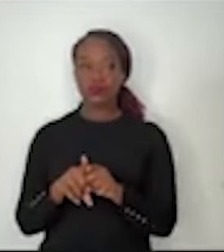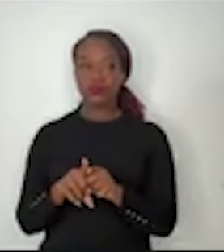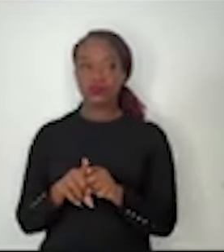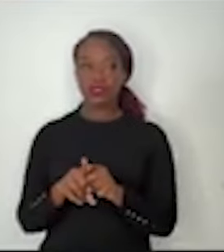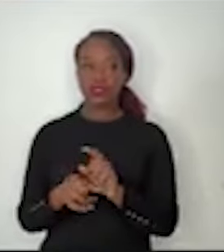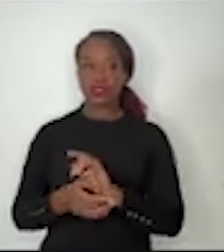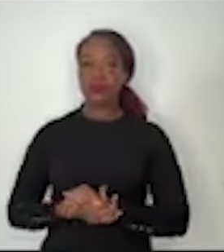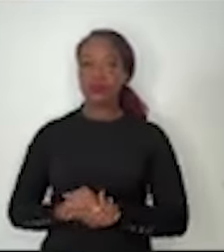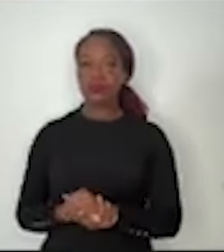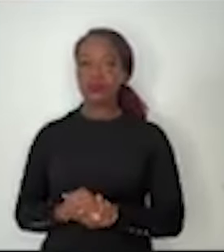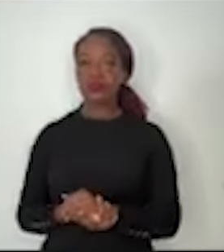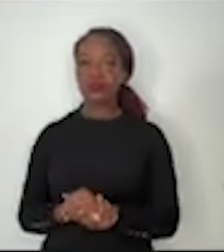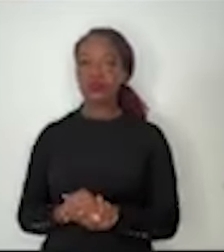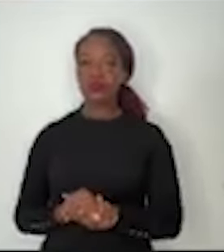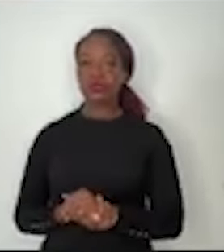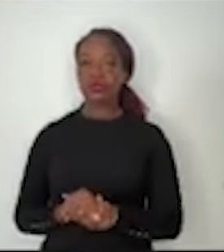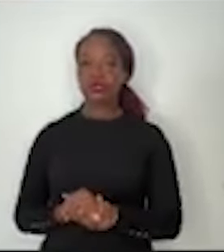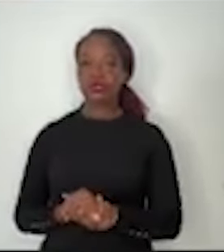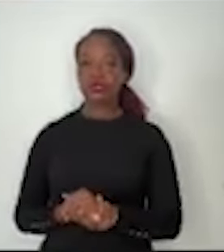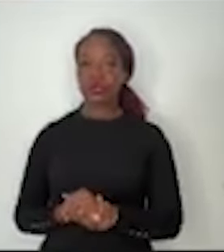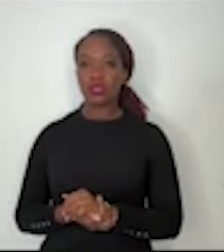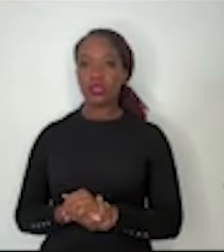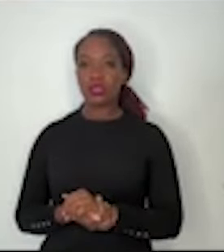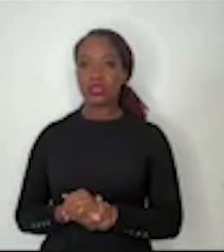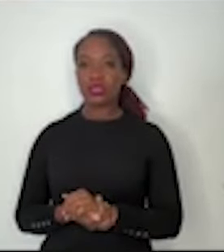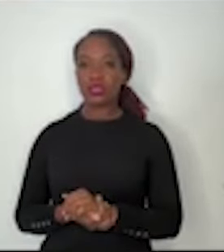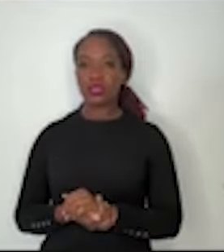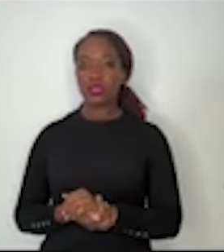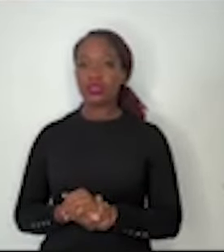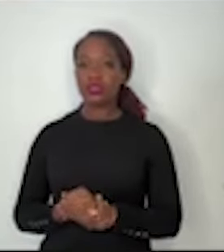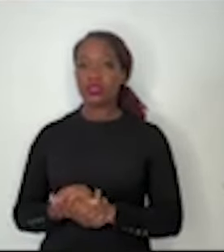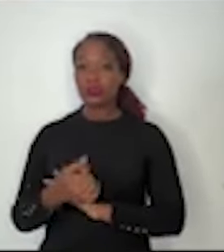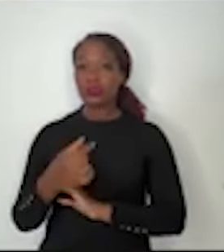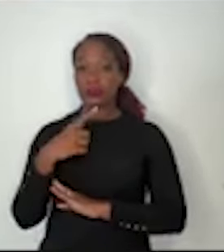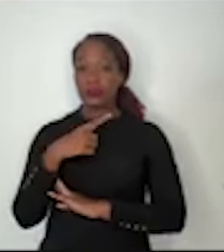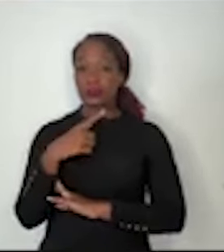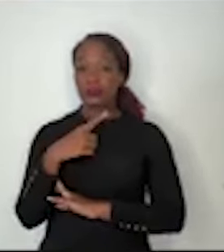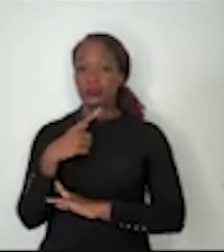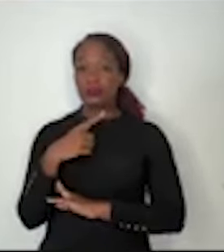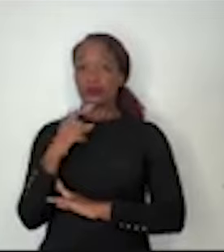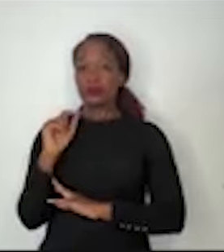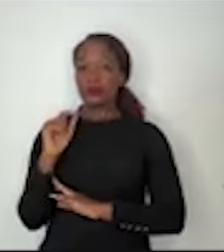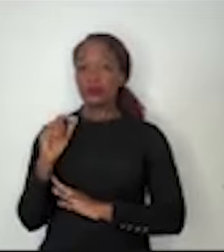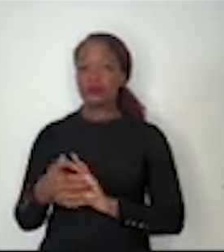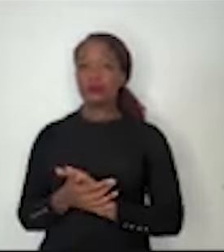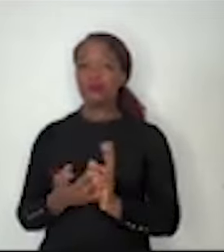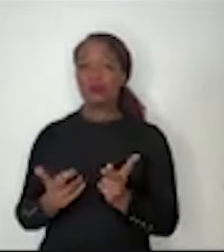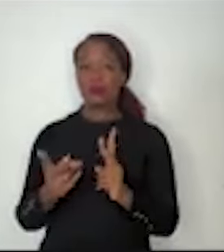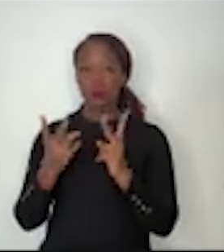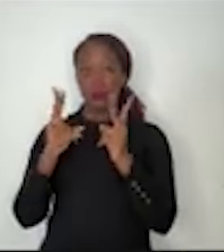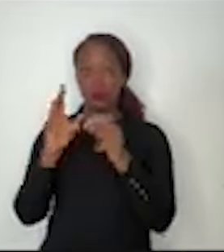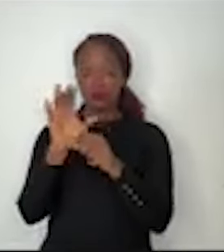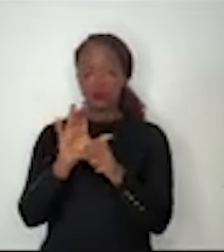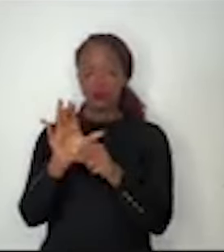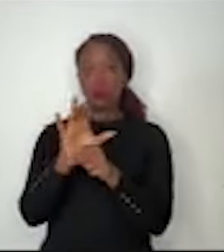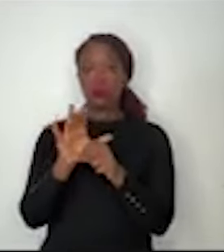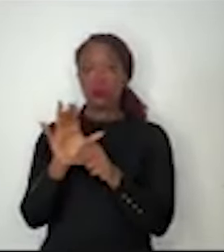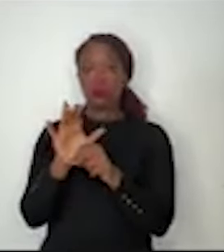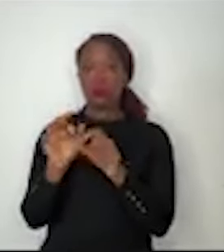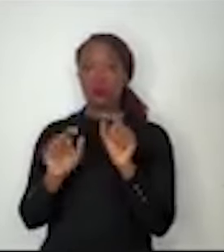no Brasil, um dos itens da Constituição, um dos valores da Constituição é livre iniciativa.